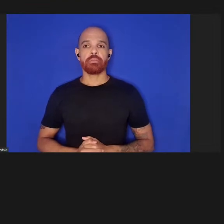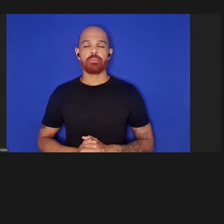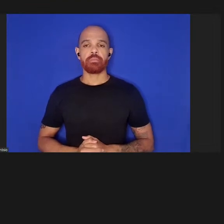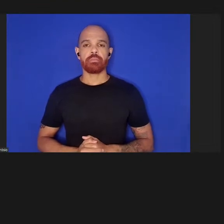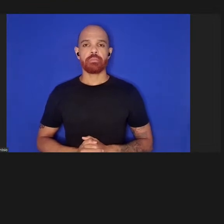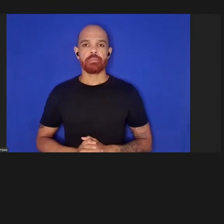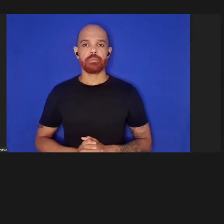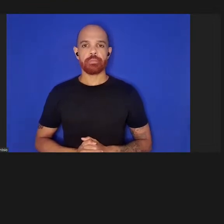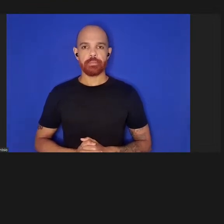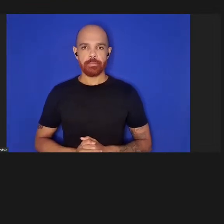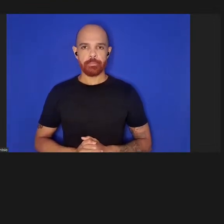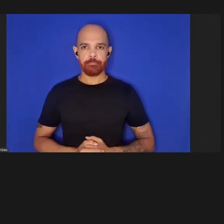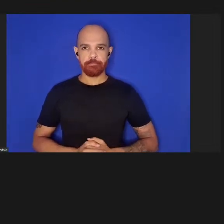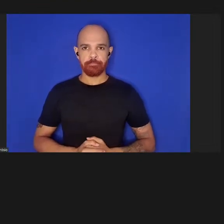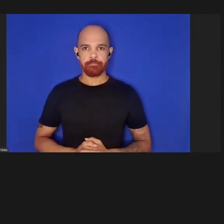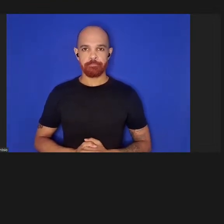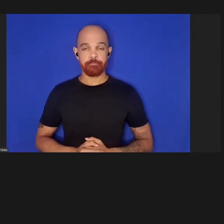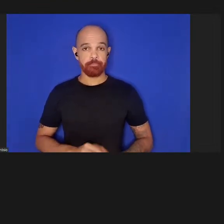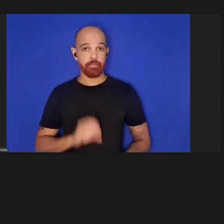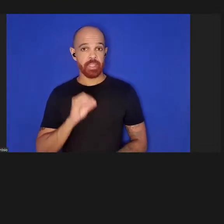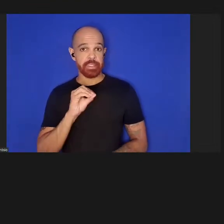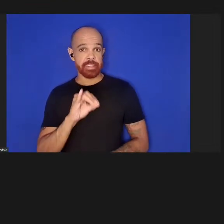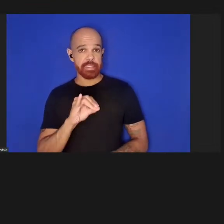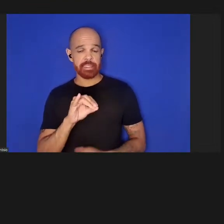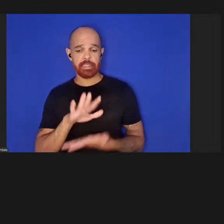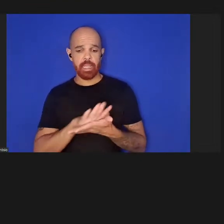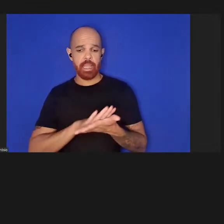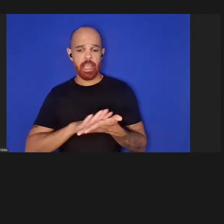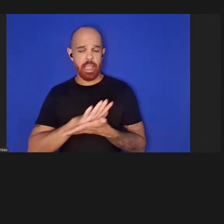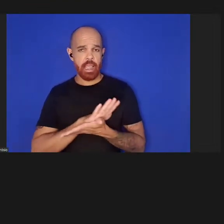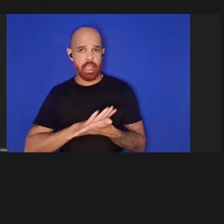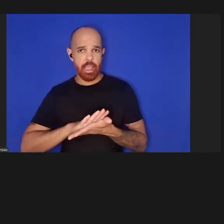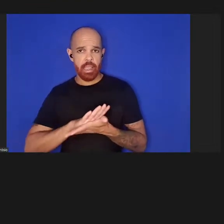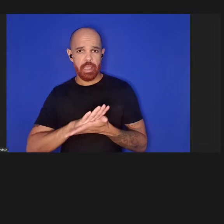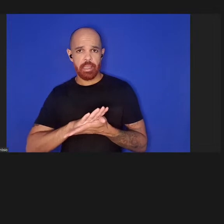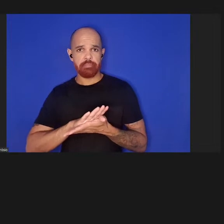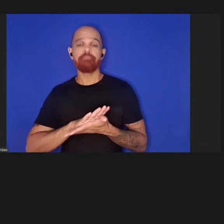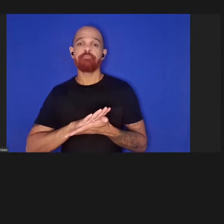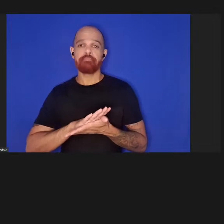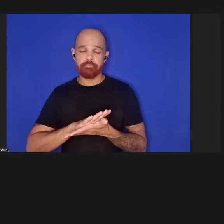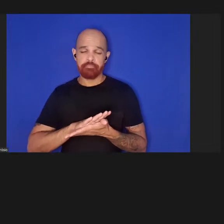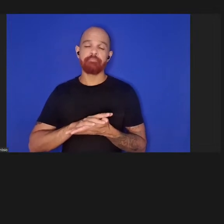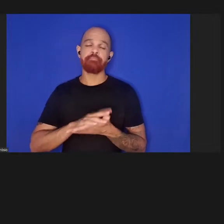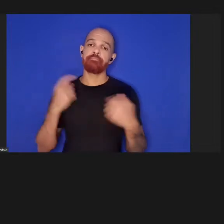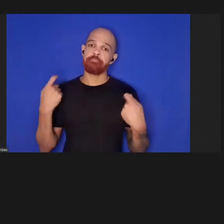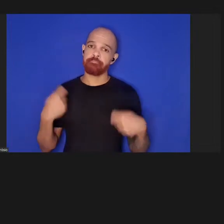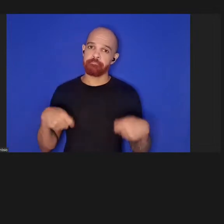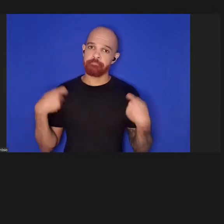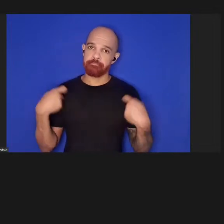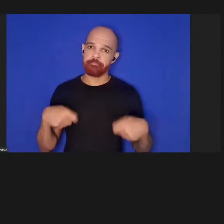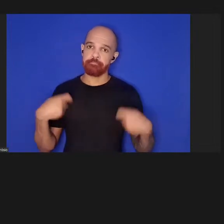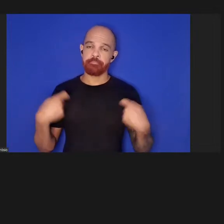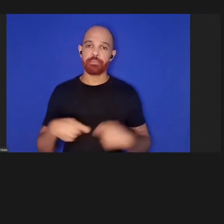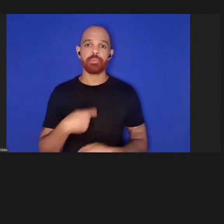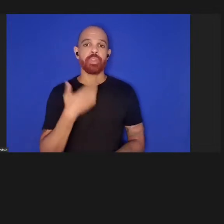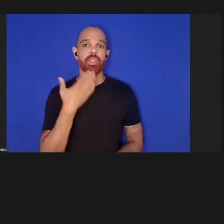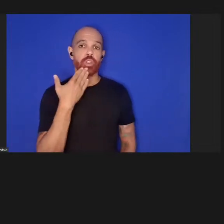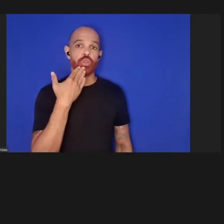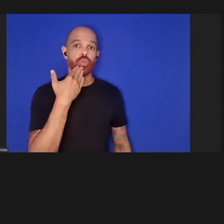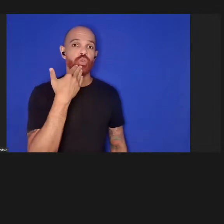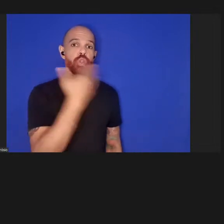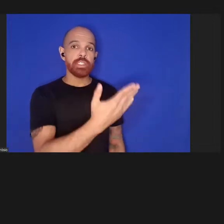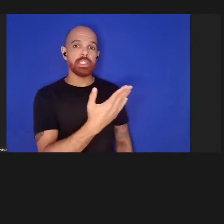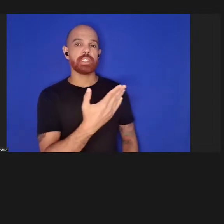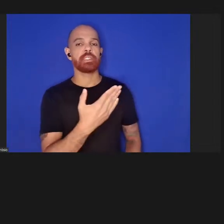se nada acontecer é necessário ter uma solicitação pelo menos ativa,